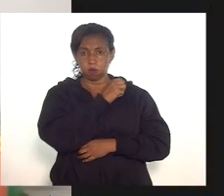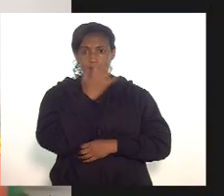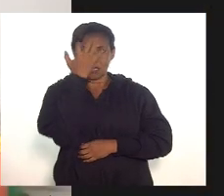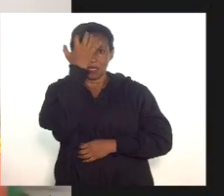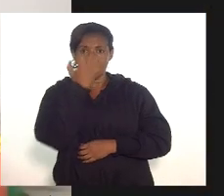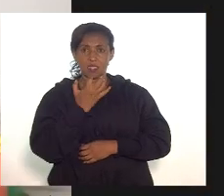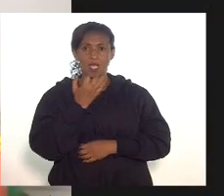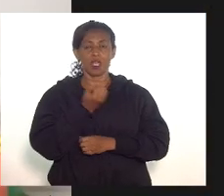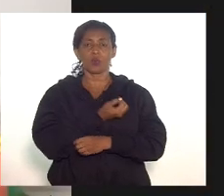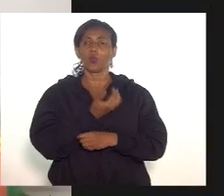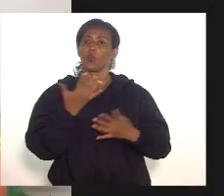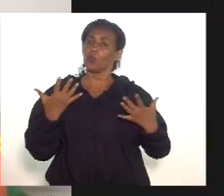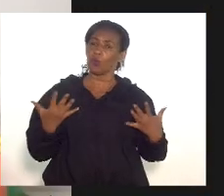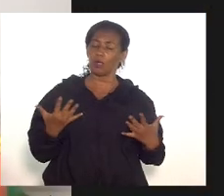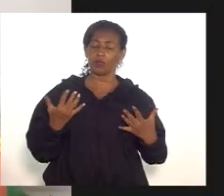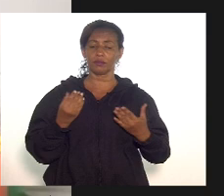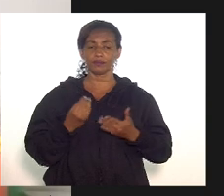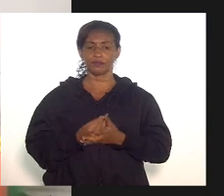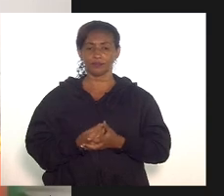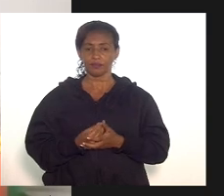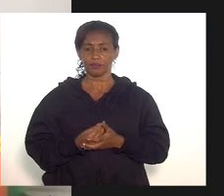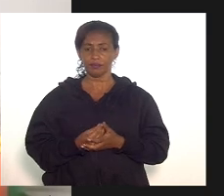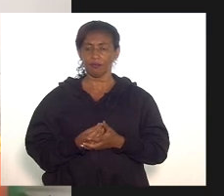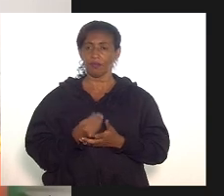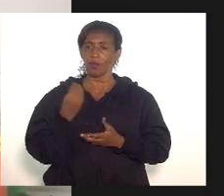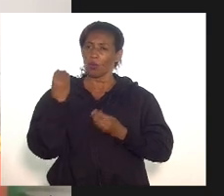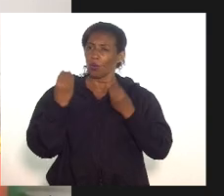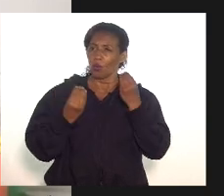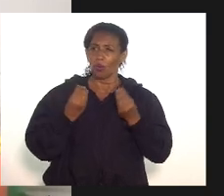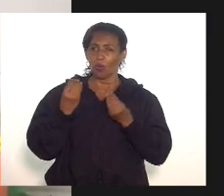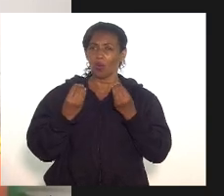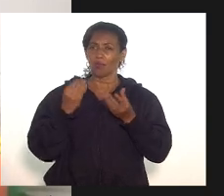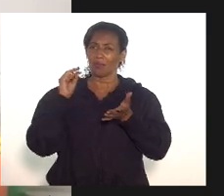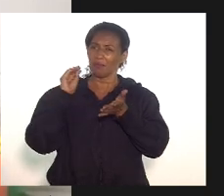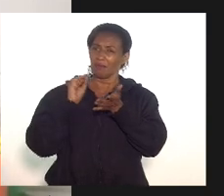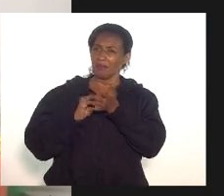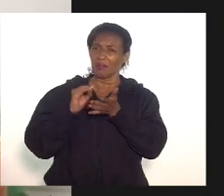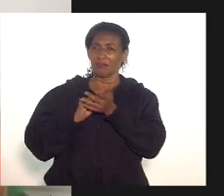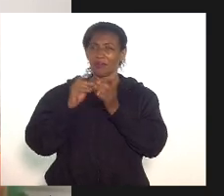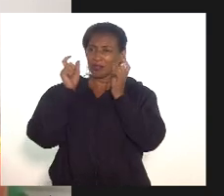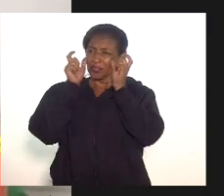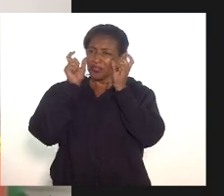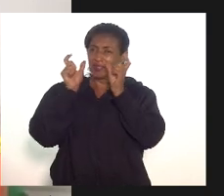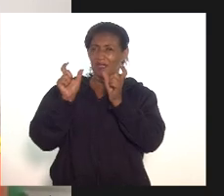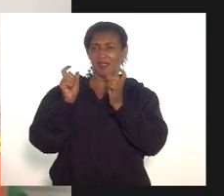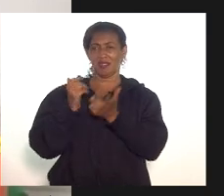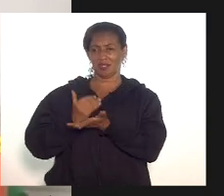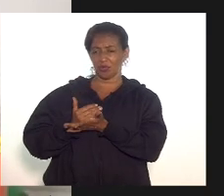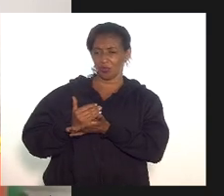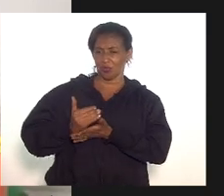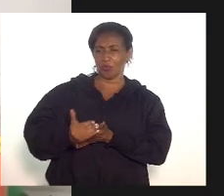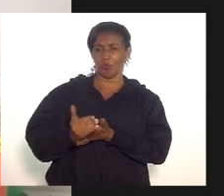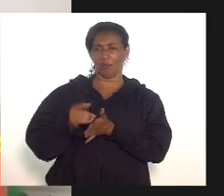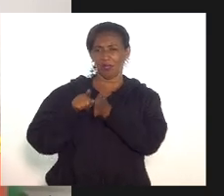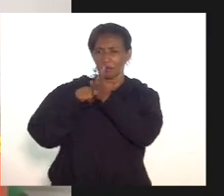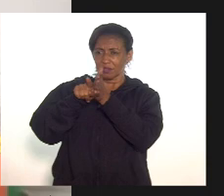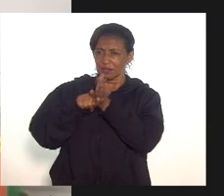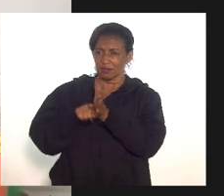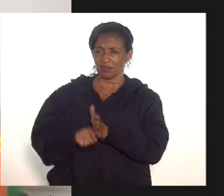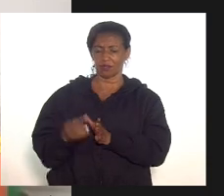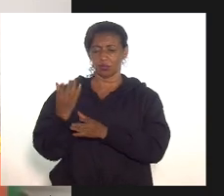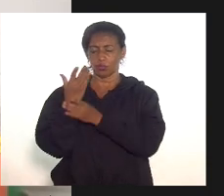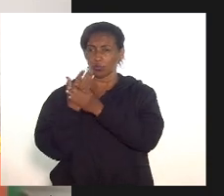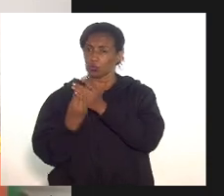o quanto que a negligência com relação ao início das investigações sobre esse